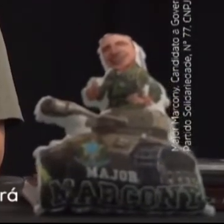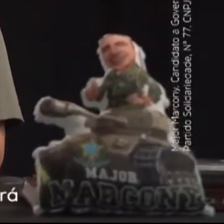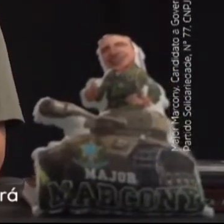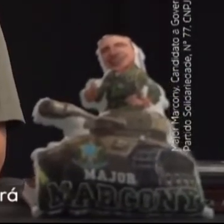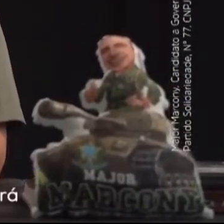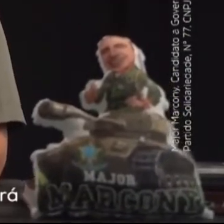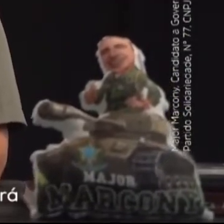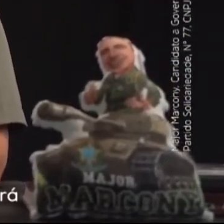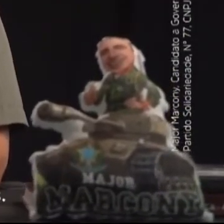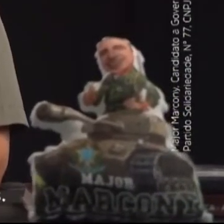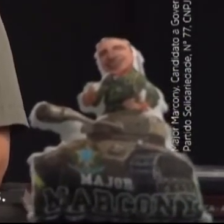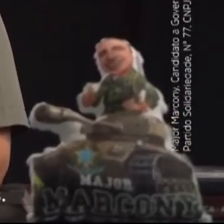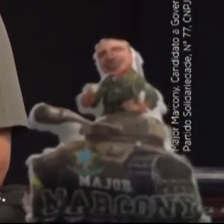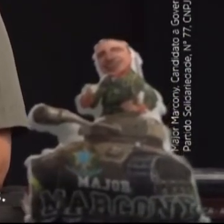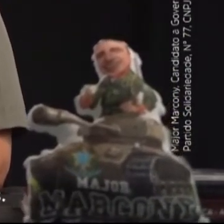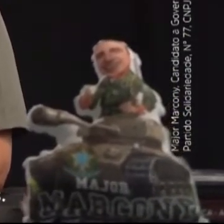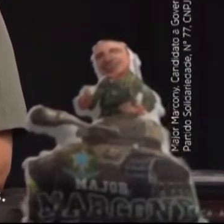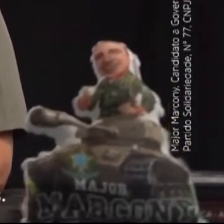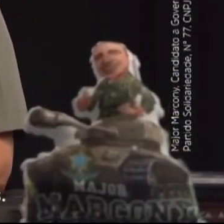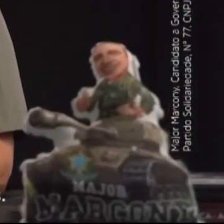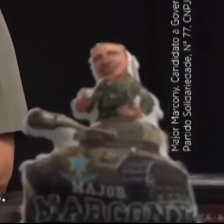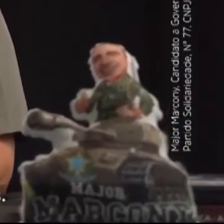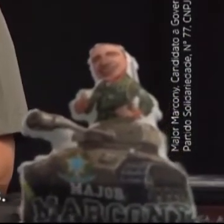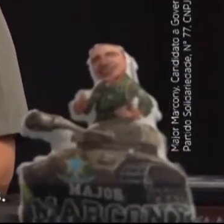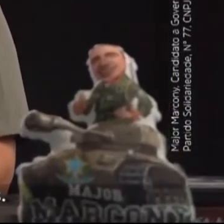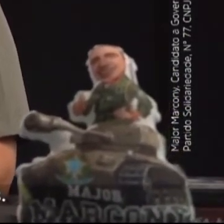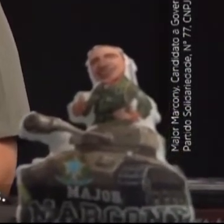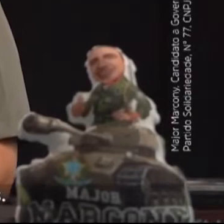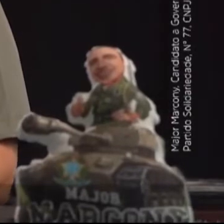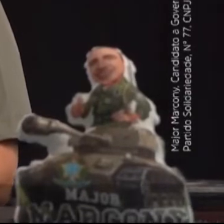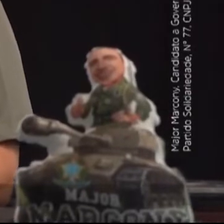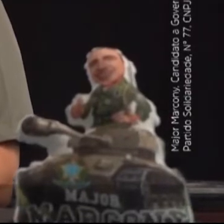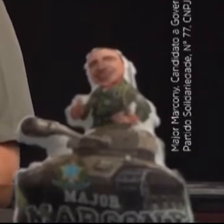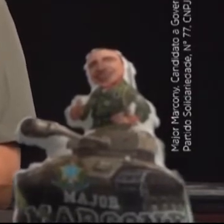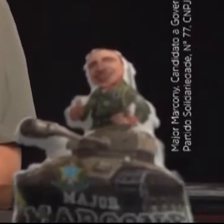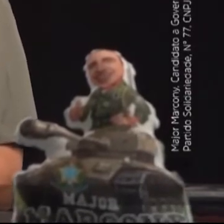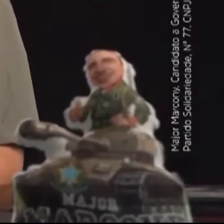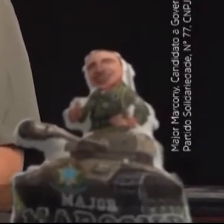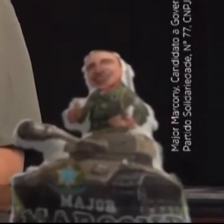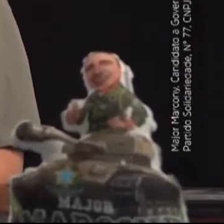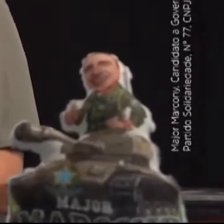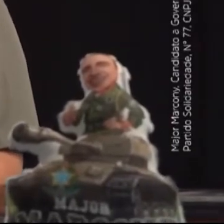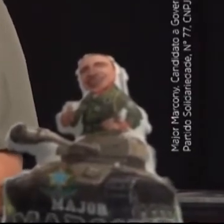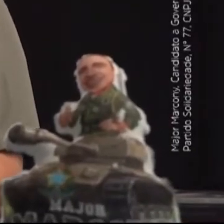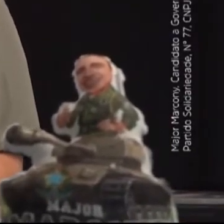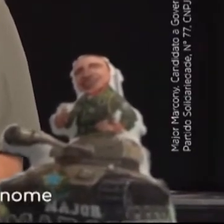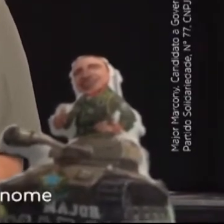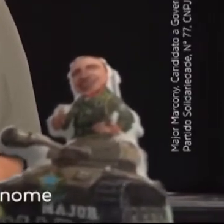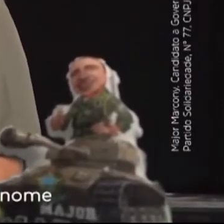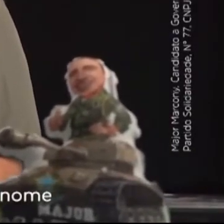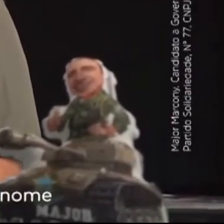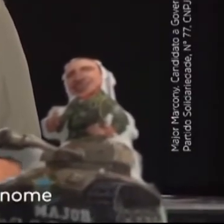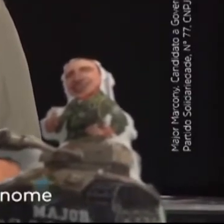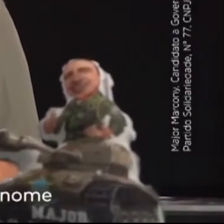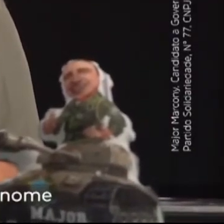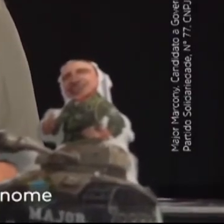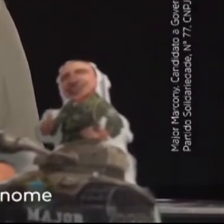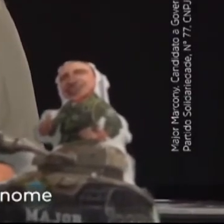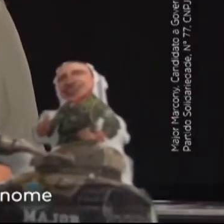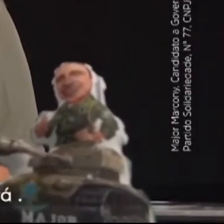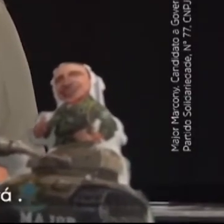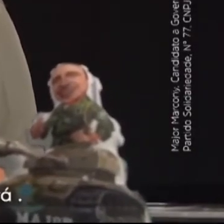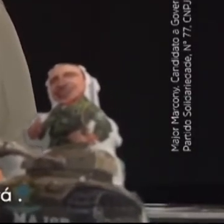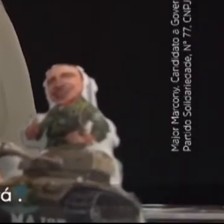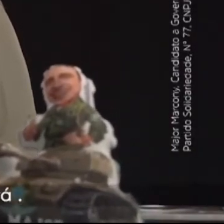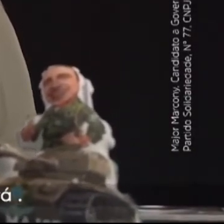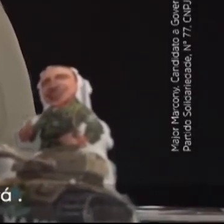políticos do Pará só trabalham para o bem deles. Eu concordo com você. E foi por isso que eu coloquei o